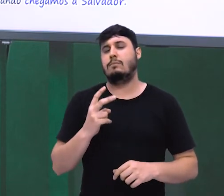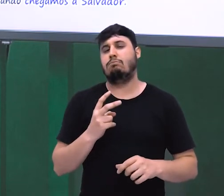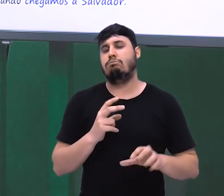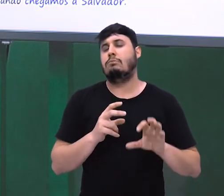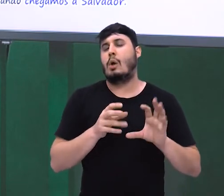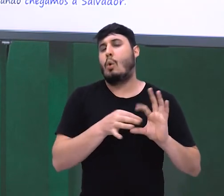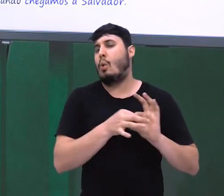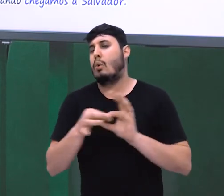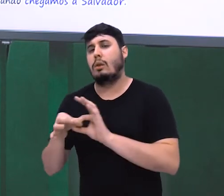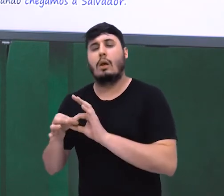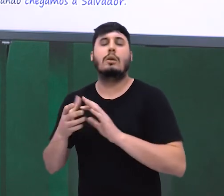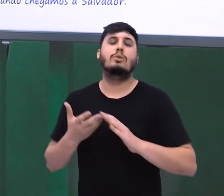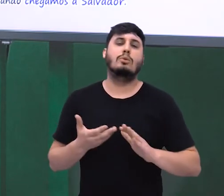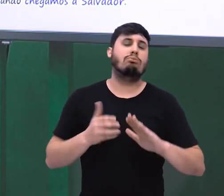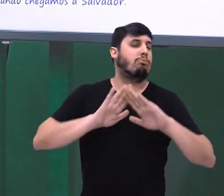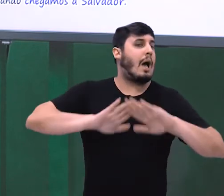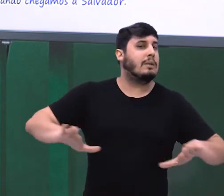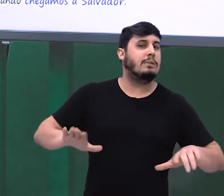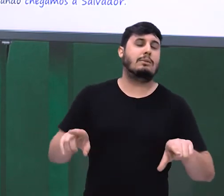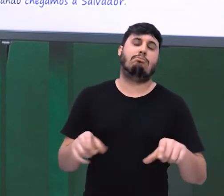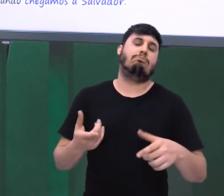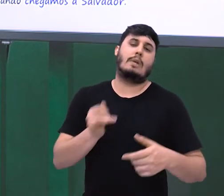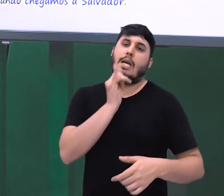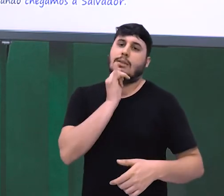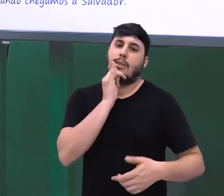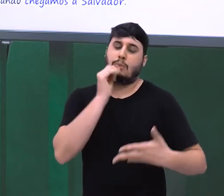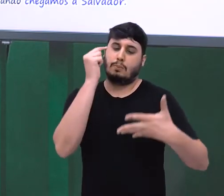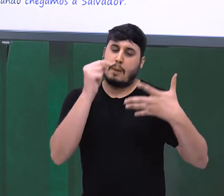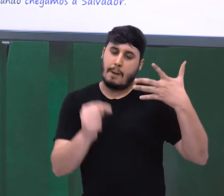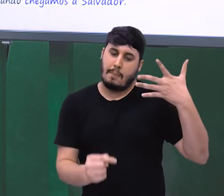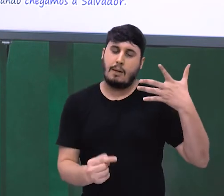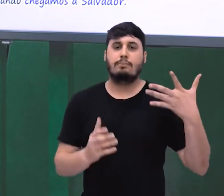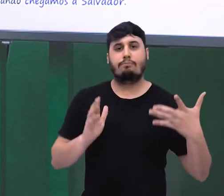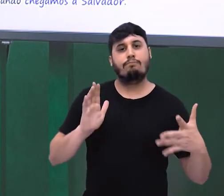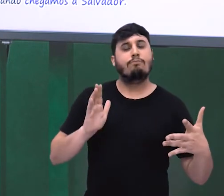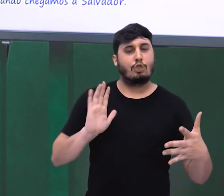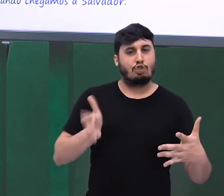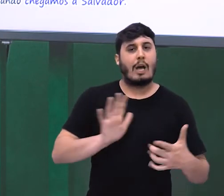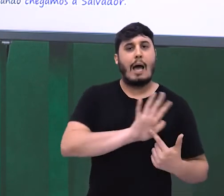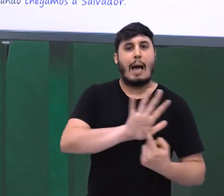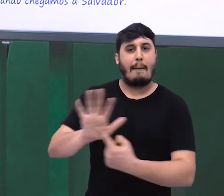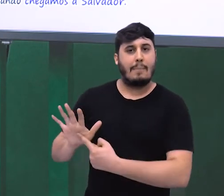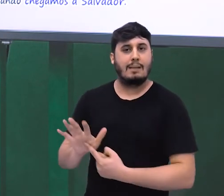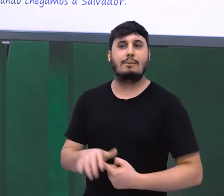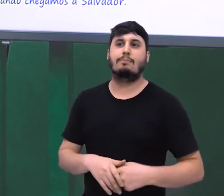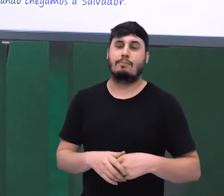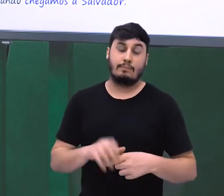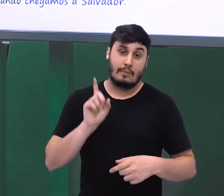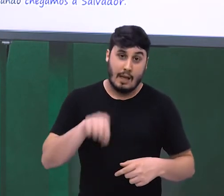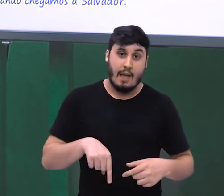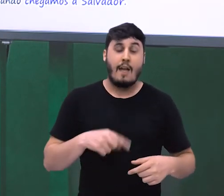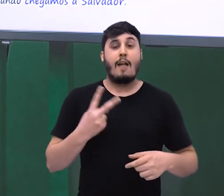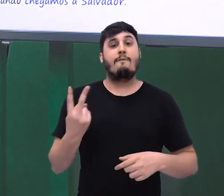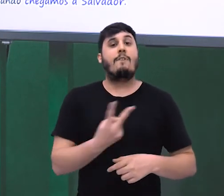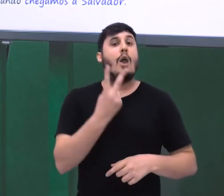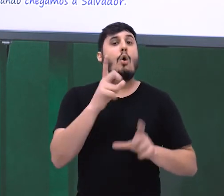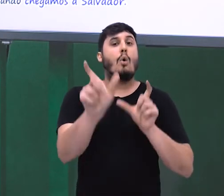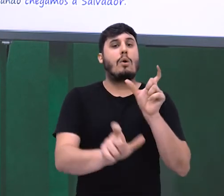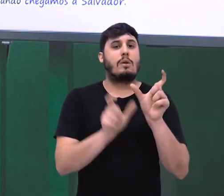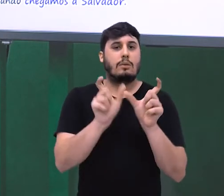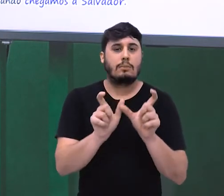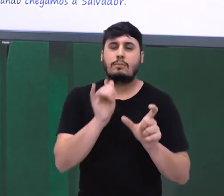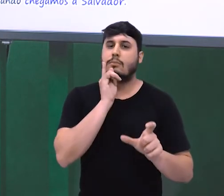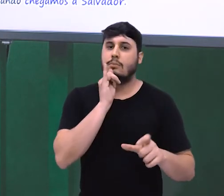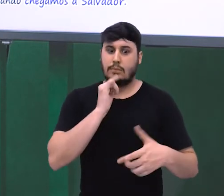tempo todo, assim como os outros que eu coloquei para vocês. Esses são os valores semânticos. Nove de